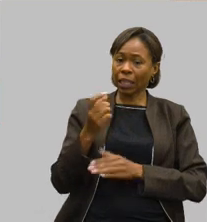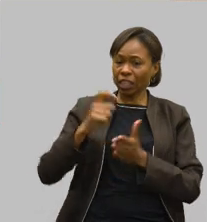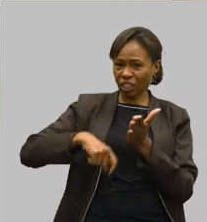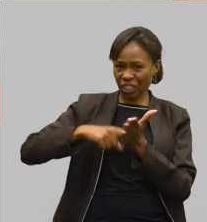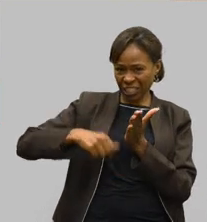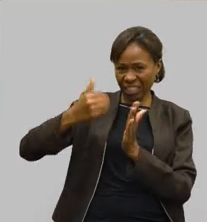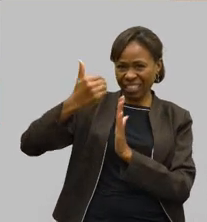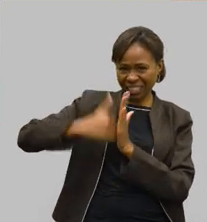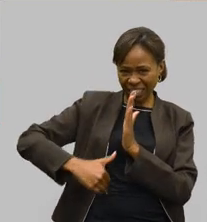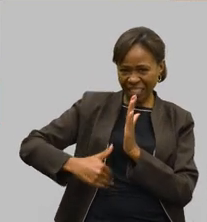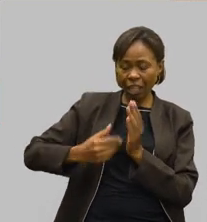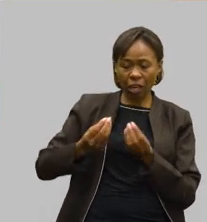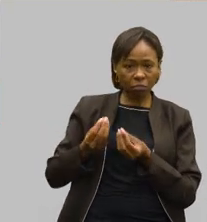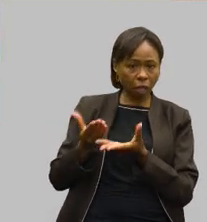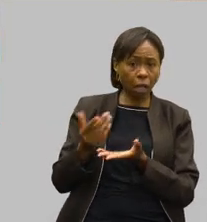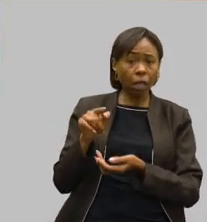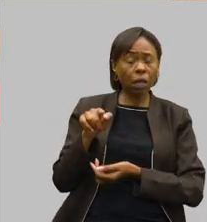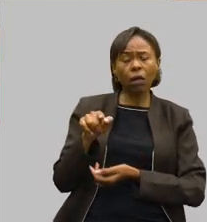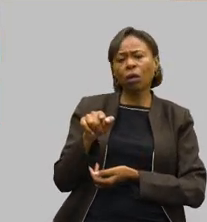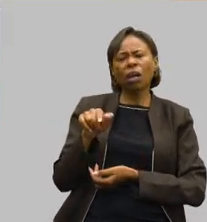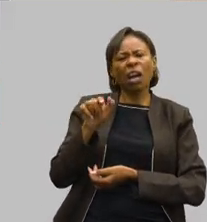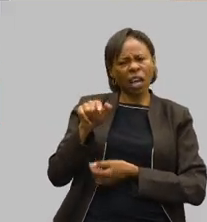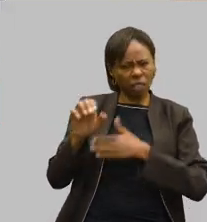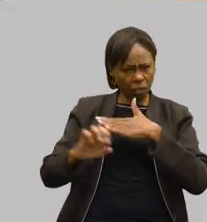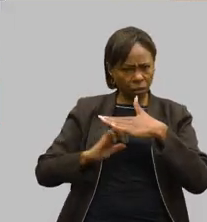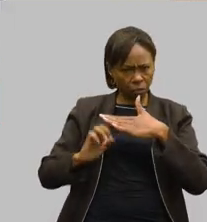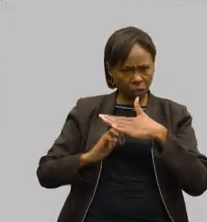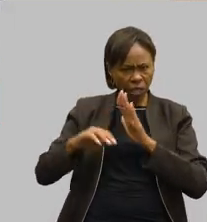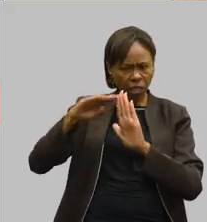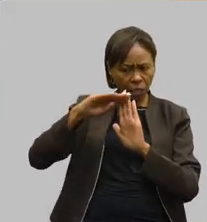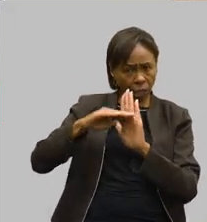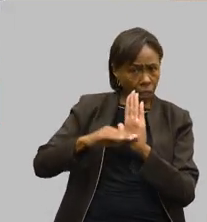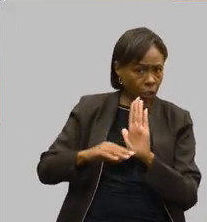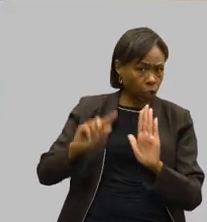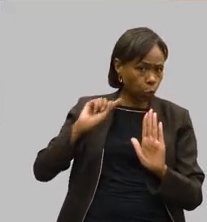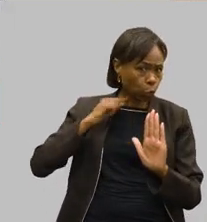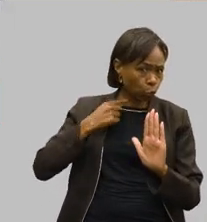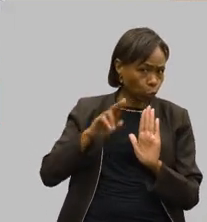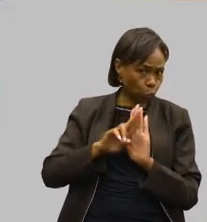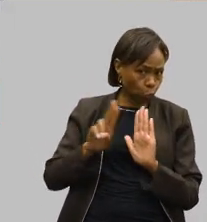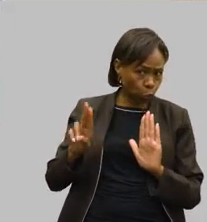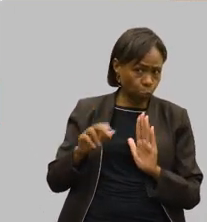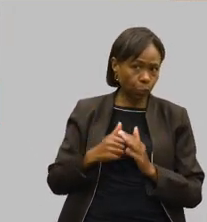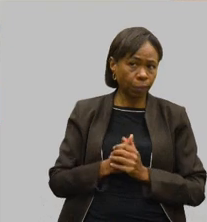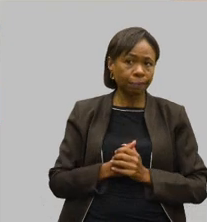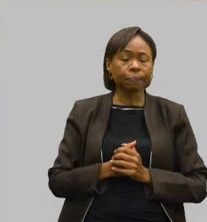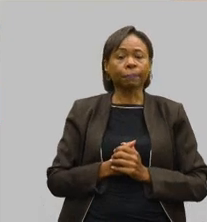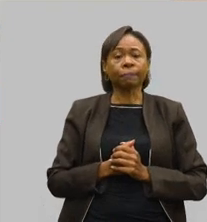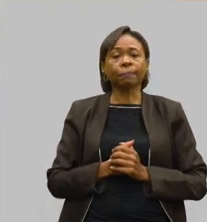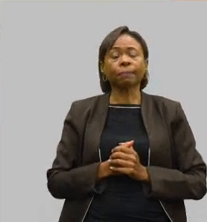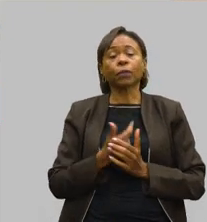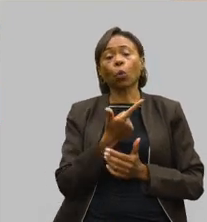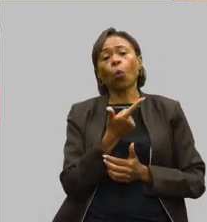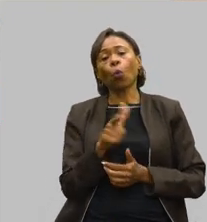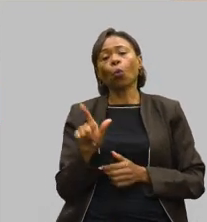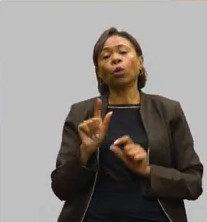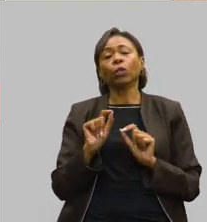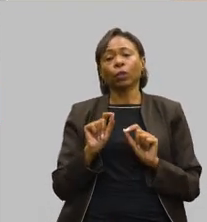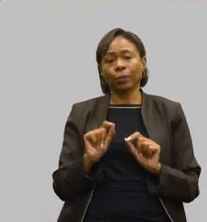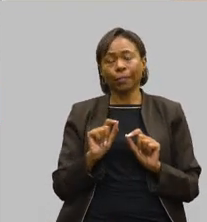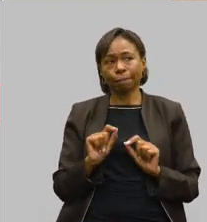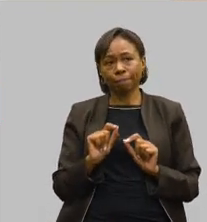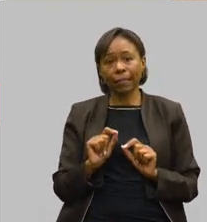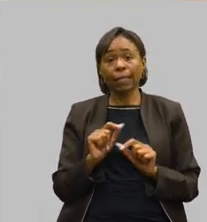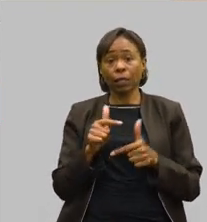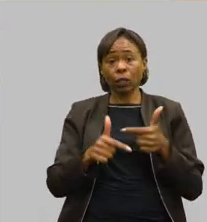estaria também nessa lista suja. uma outra questão também que nos chama atenção, que é a questão do